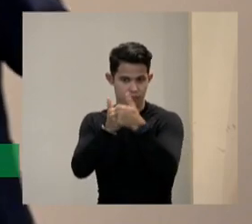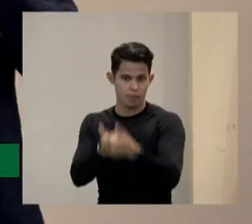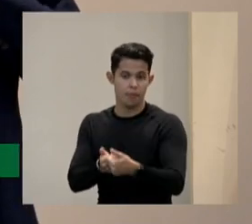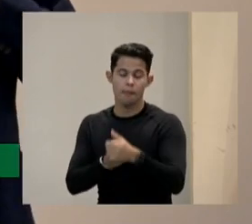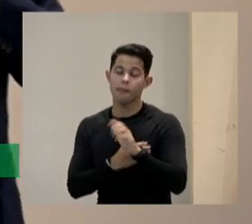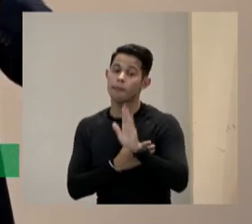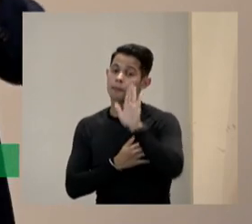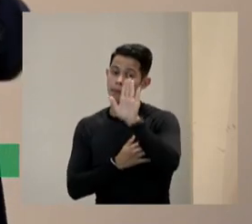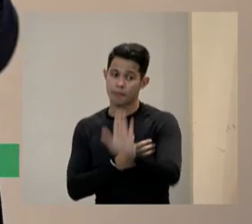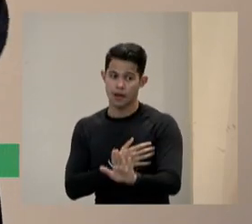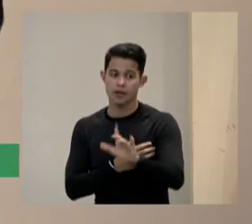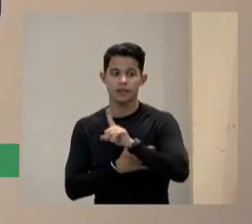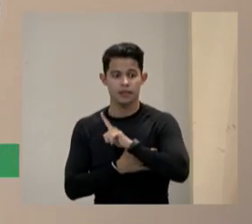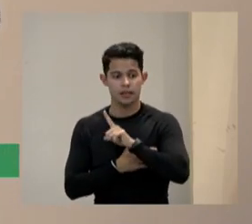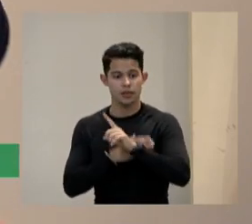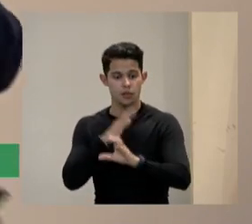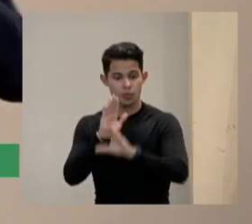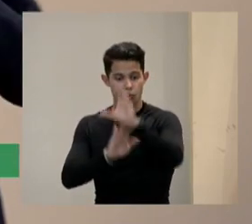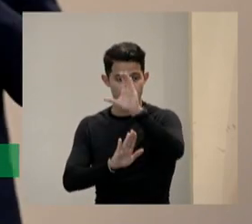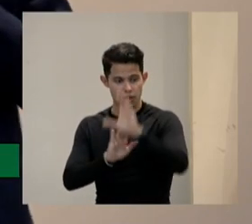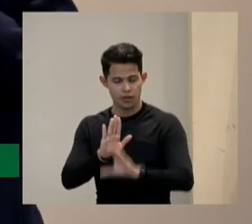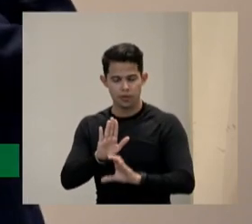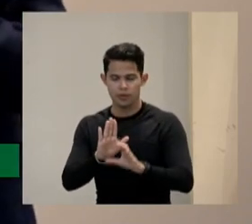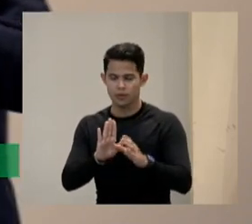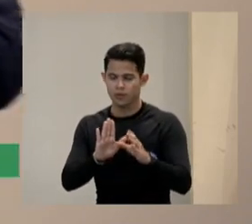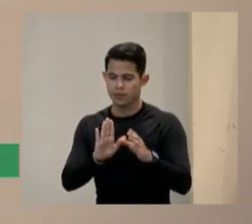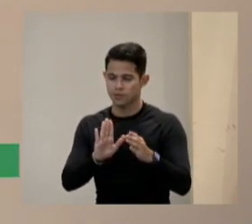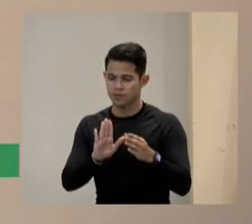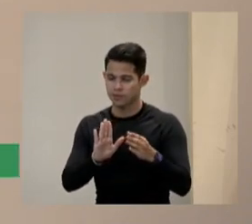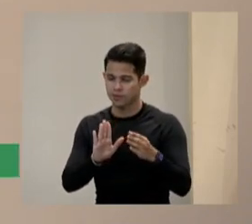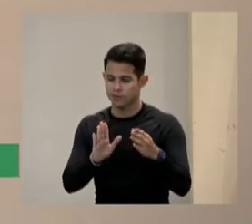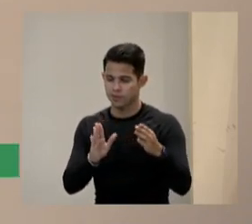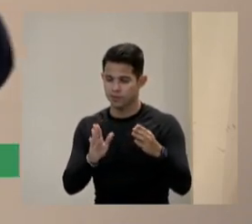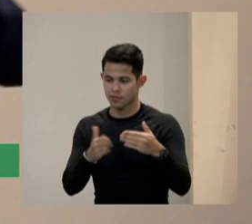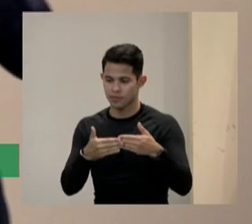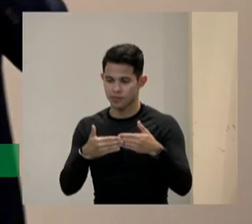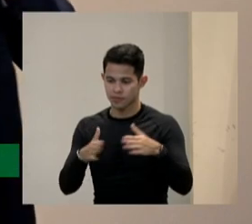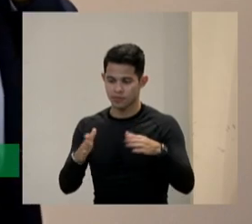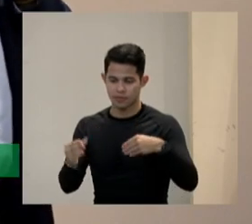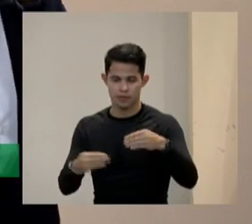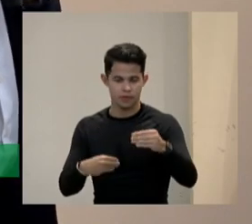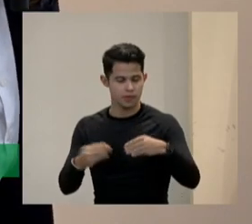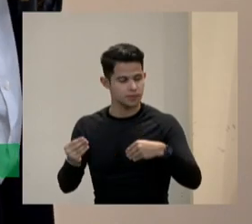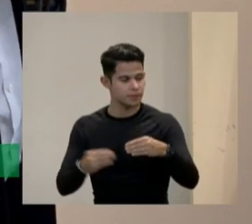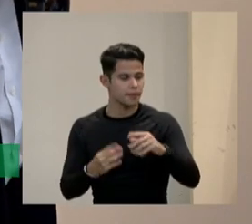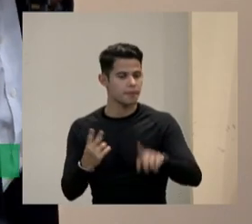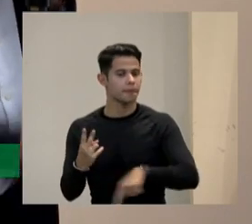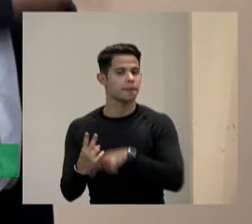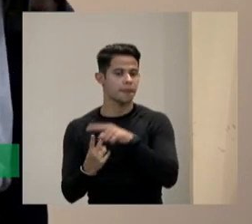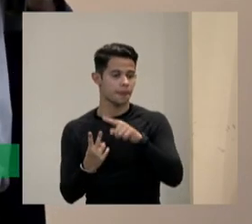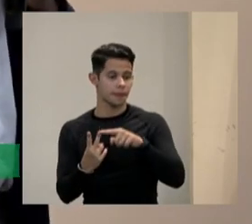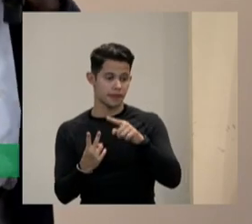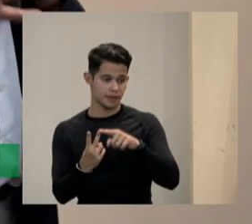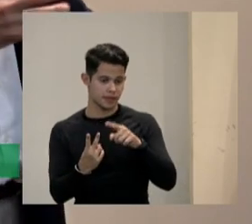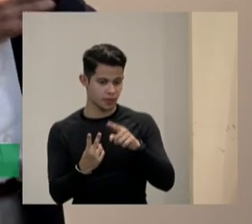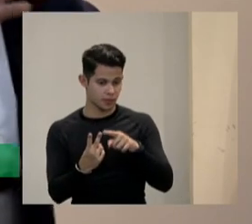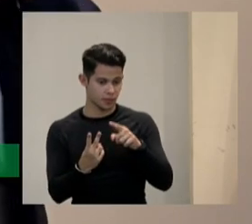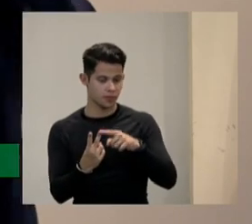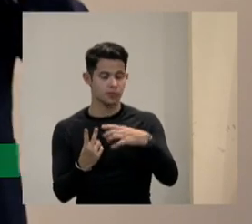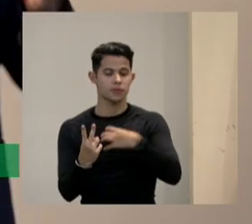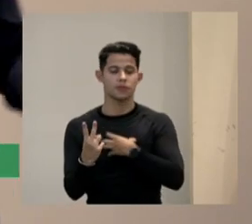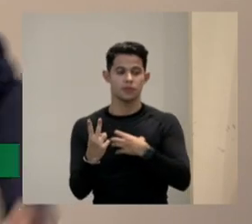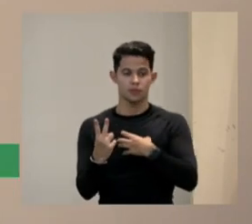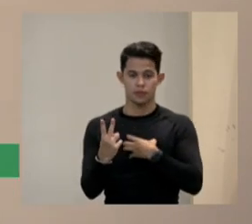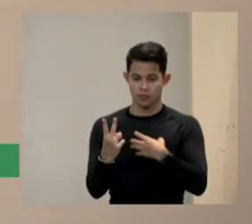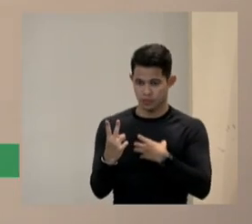assim é um currículo na verte flexível uma segunda uma segunda ideia e a